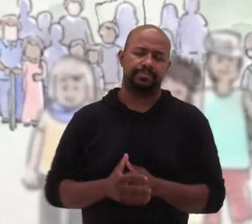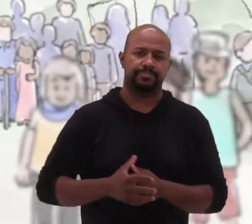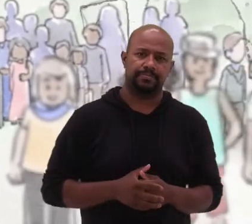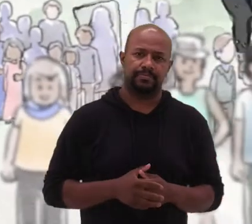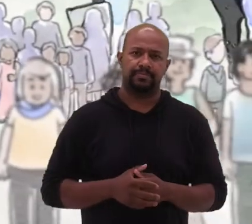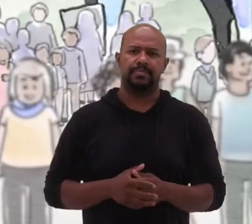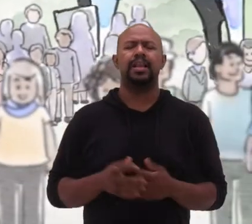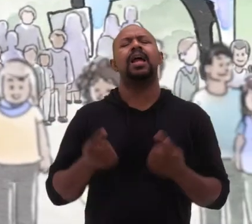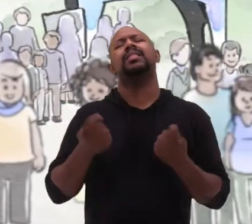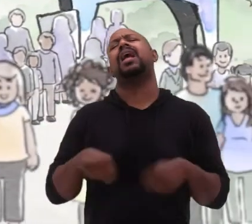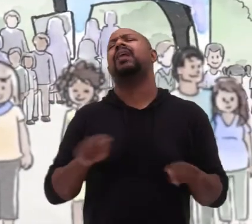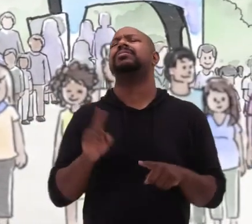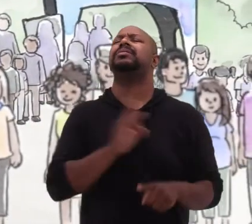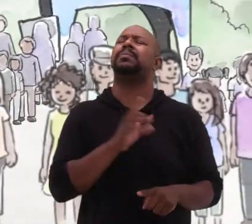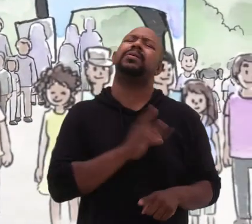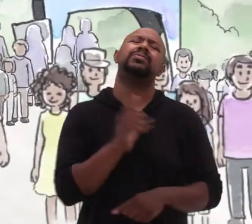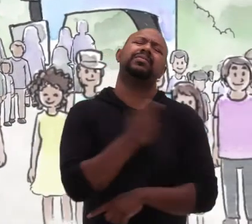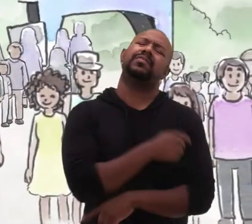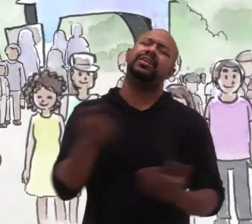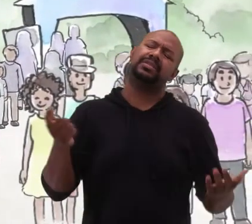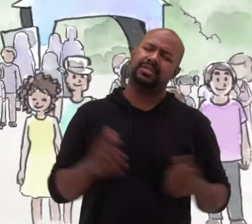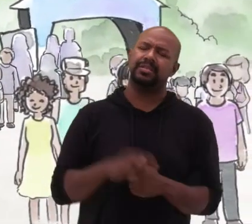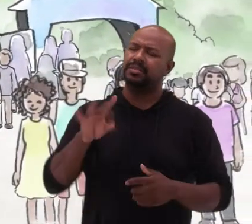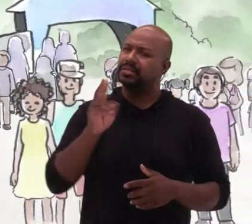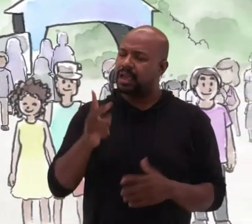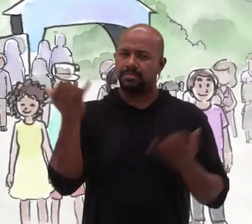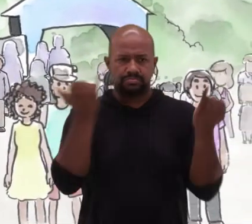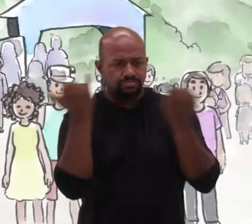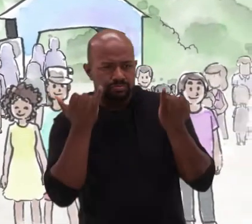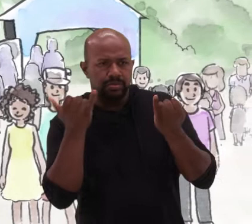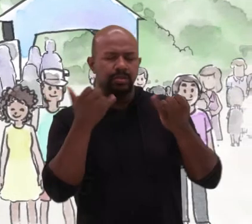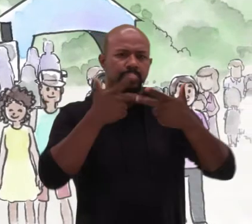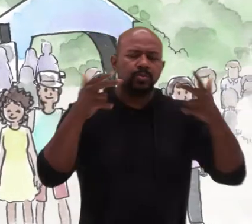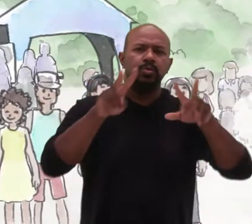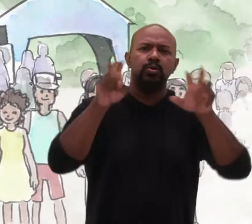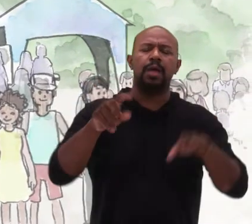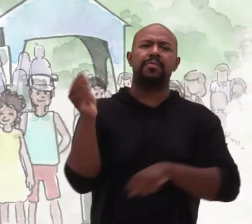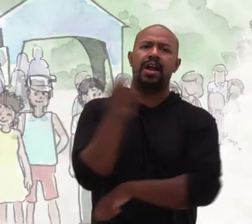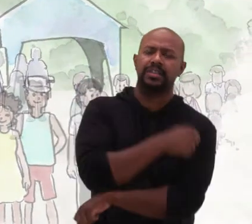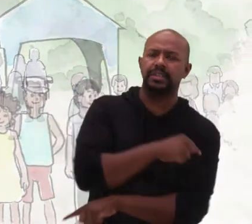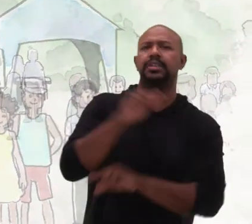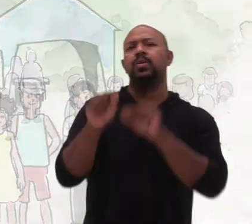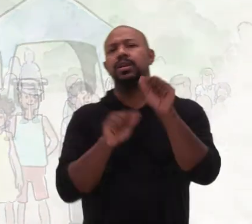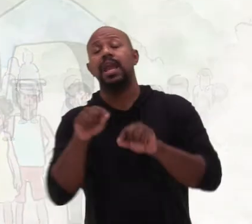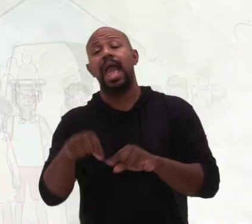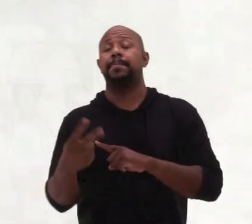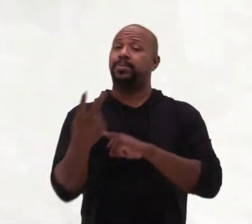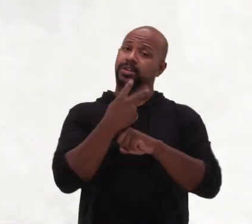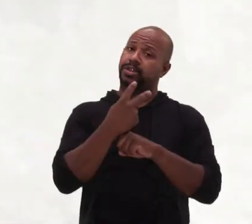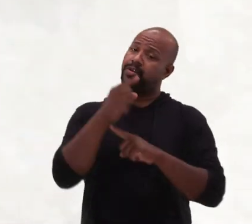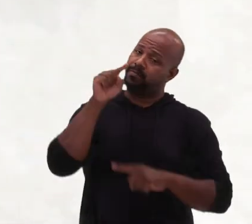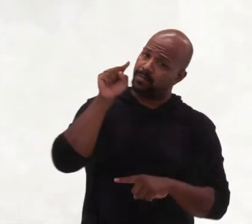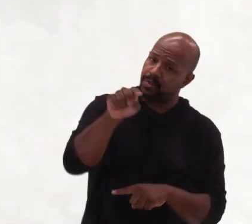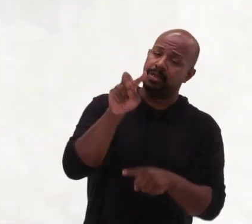E não precisamos ter medo de vacinas. Manter-se informado sobre vacinas e vacinações é proteger você e a